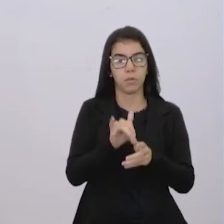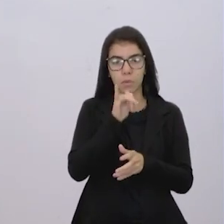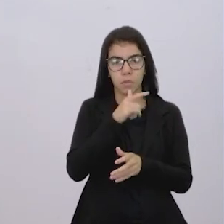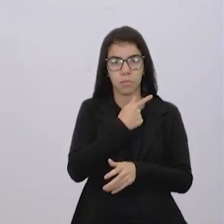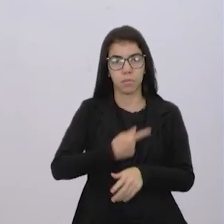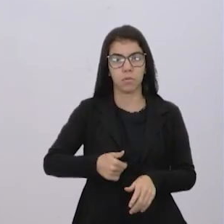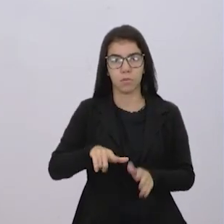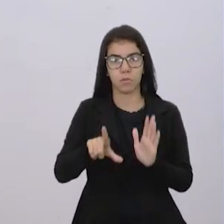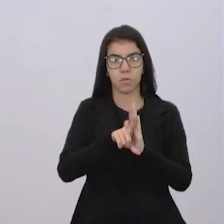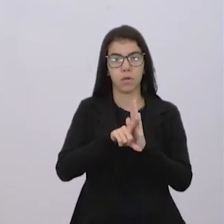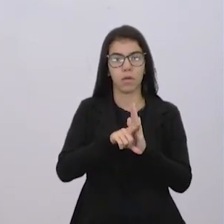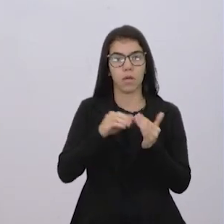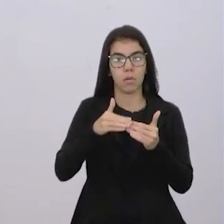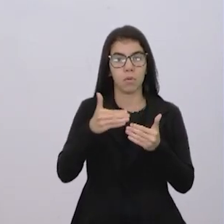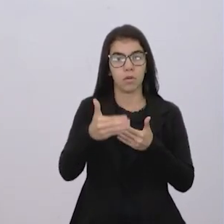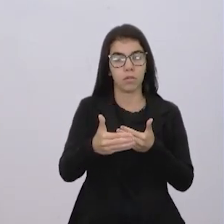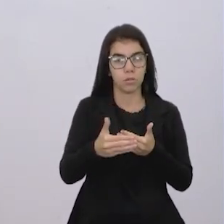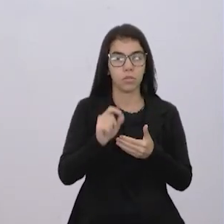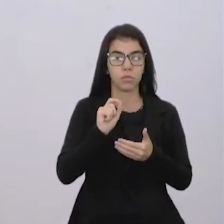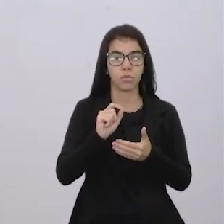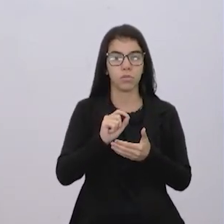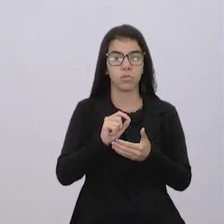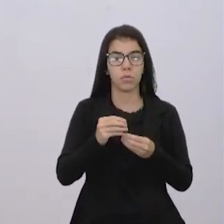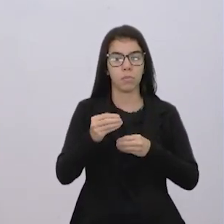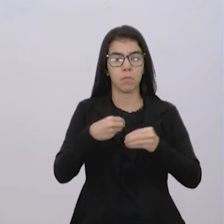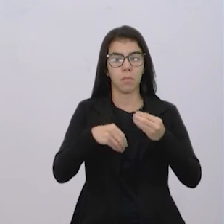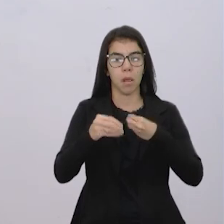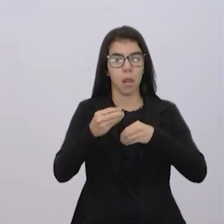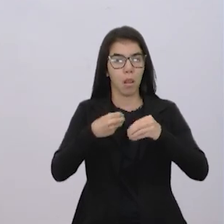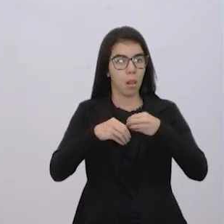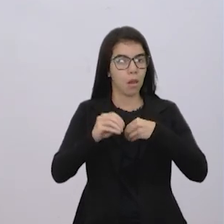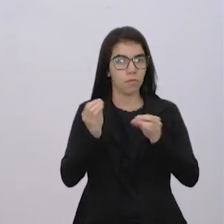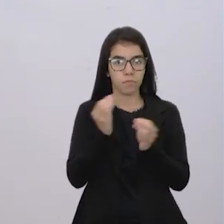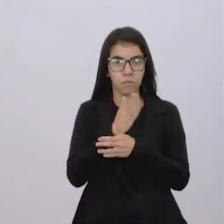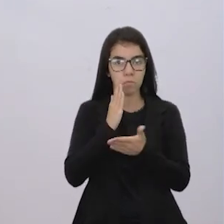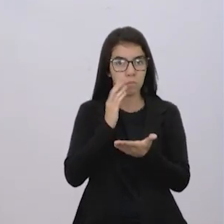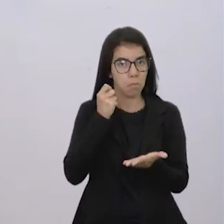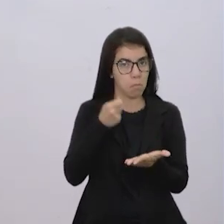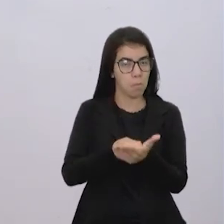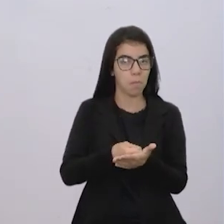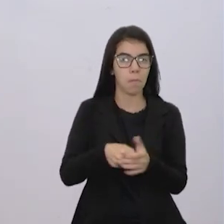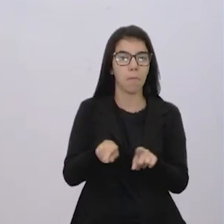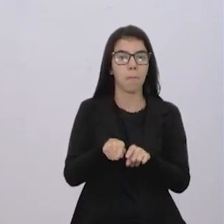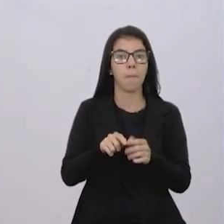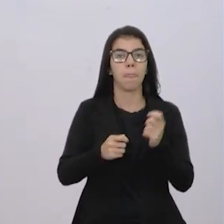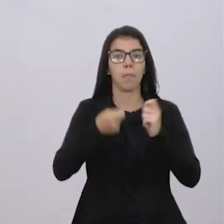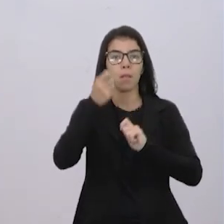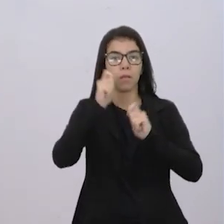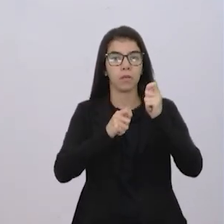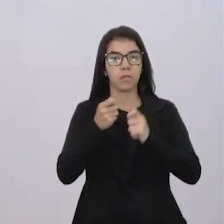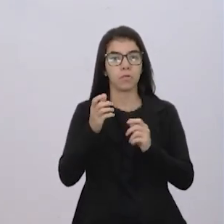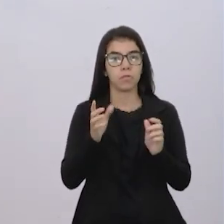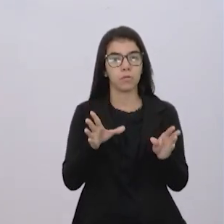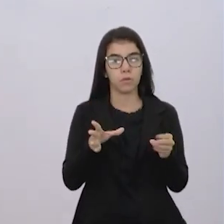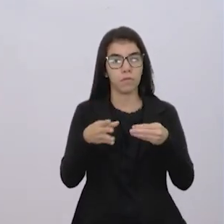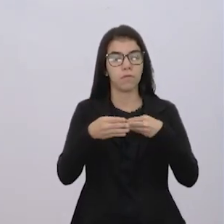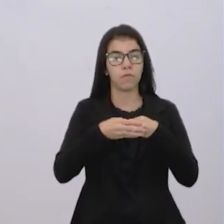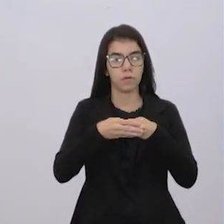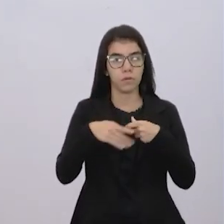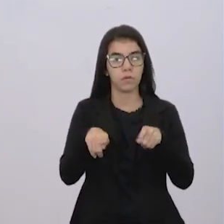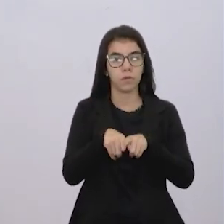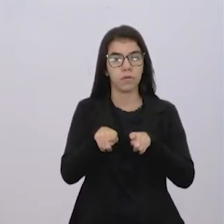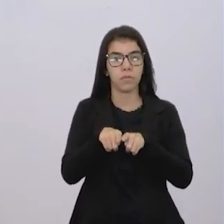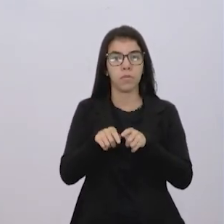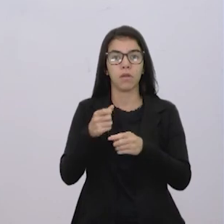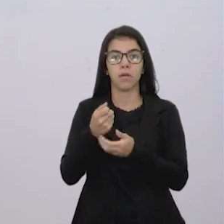lança uma lei e fala a partir de hoje não se produz mais plástico. Pá, acabou. Você tem indústria quebrando, você tem comércio quebrando, né? Ah,